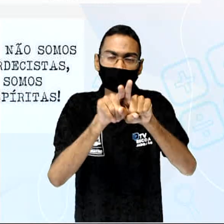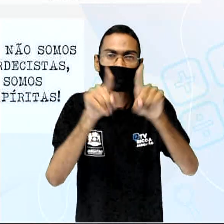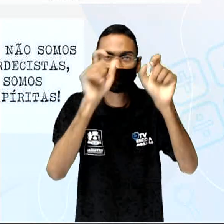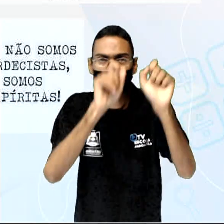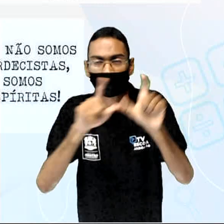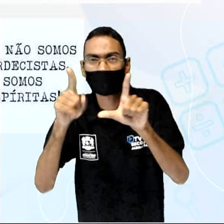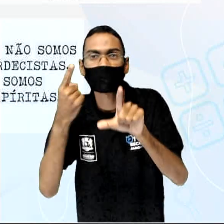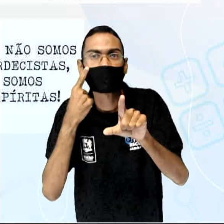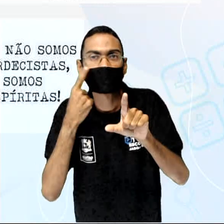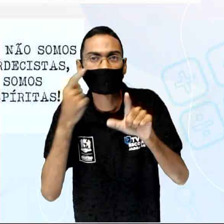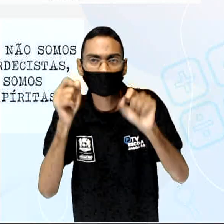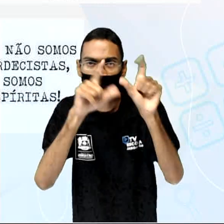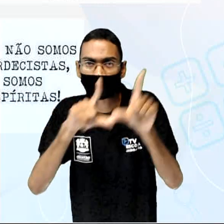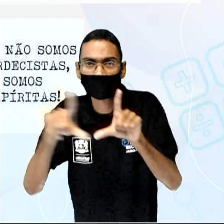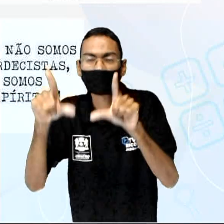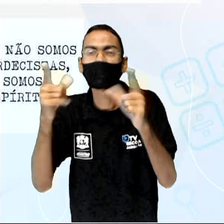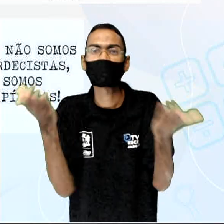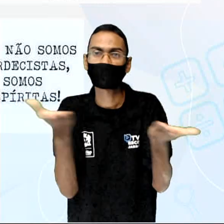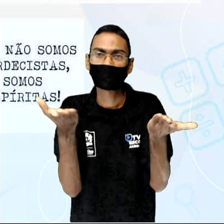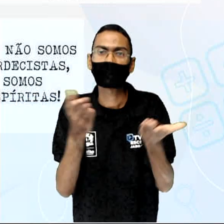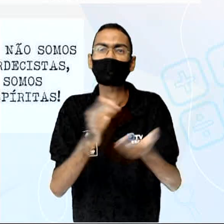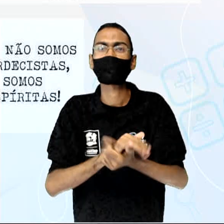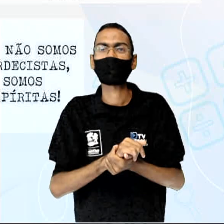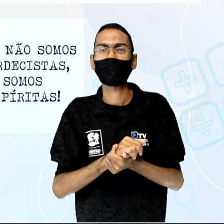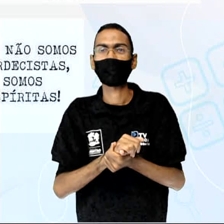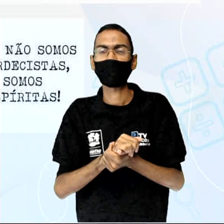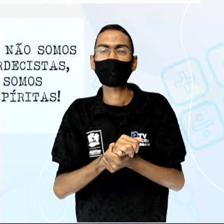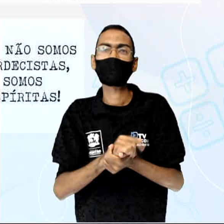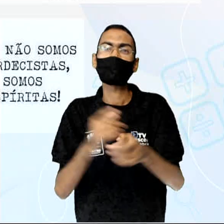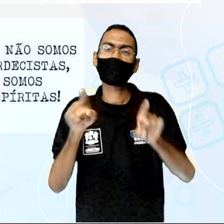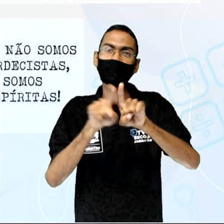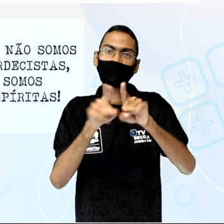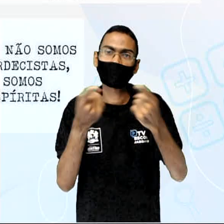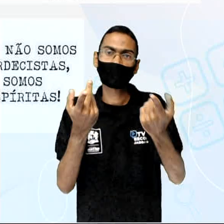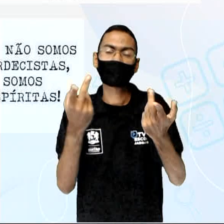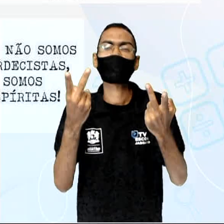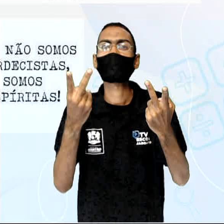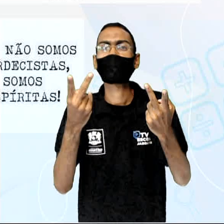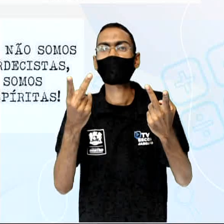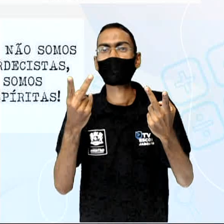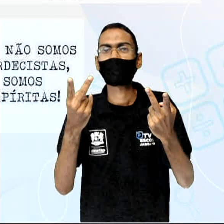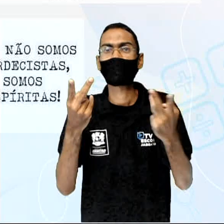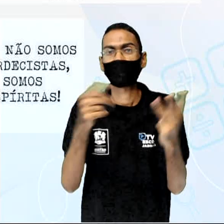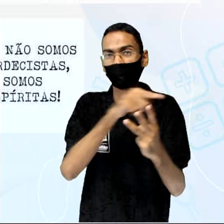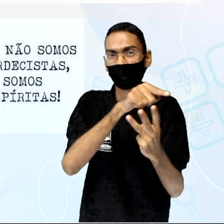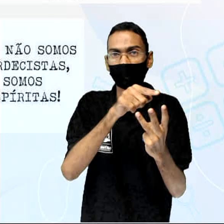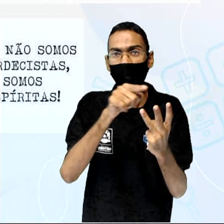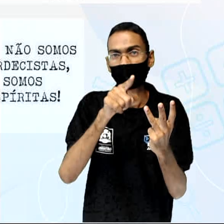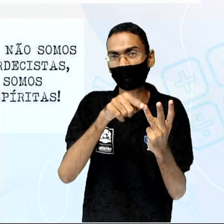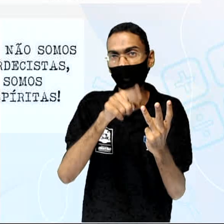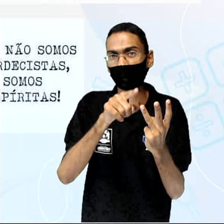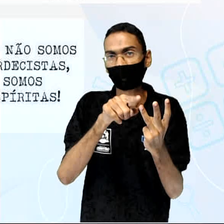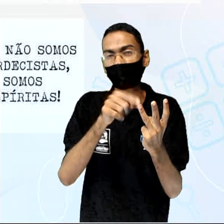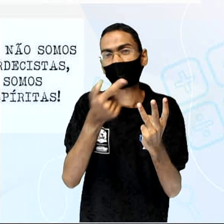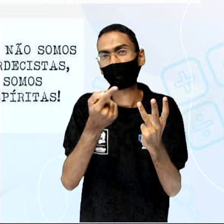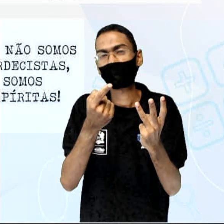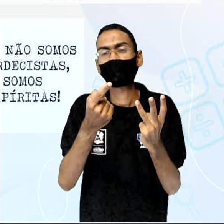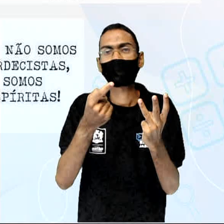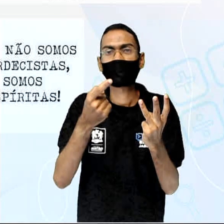Uberaba, e Bizerra de Menezes, que é um dos mentores do Espiritismo no Brasil, né,